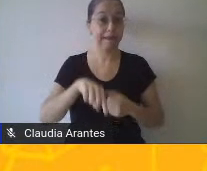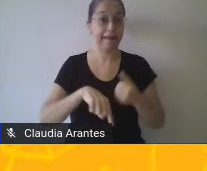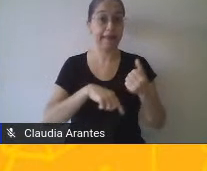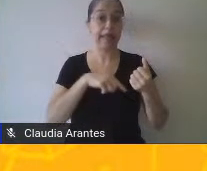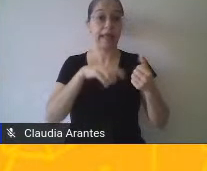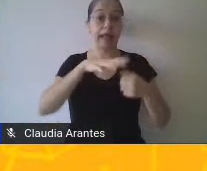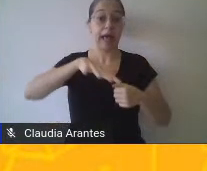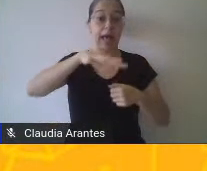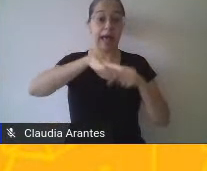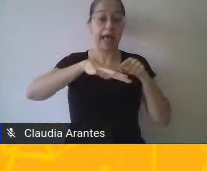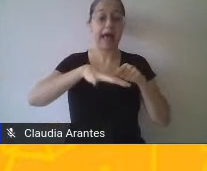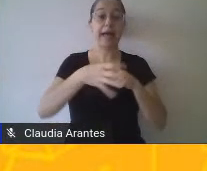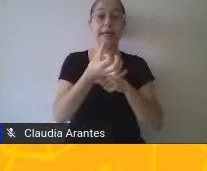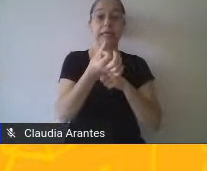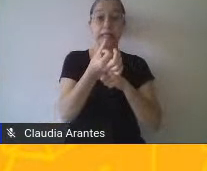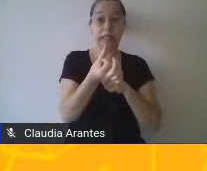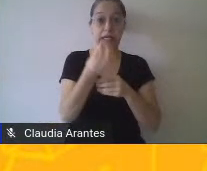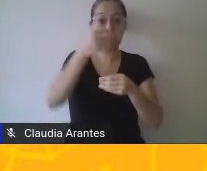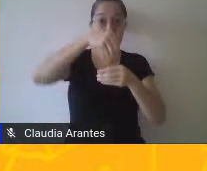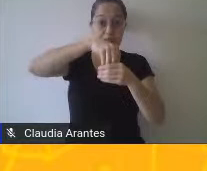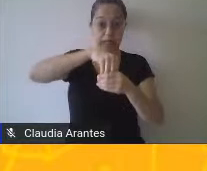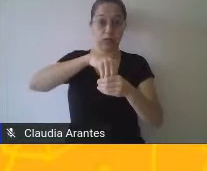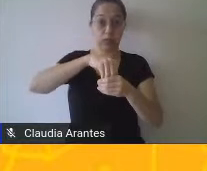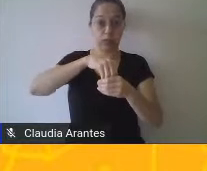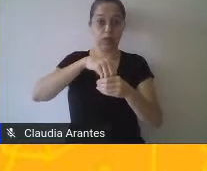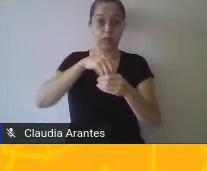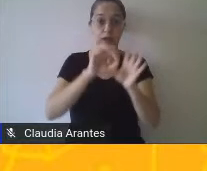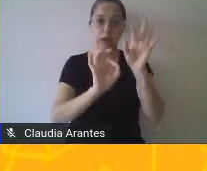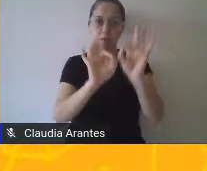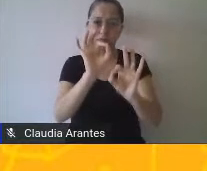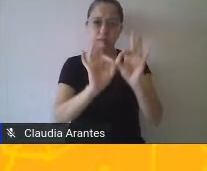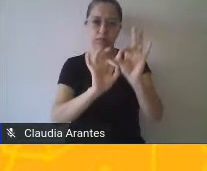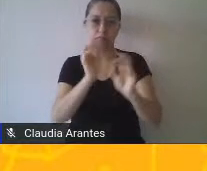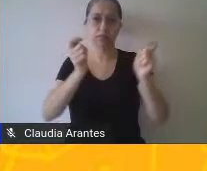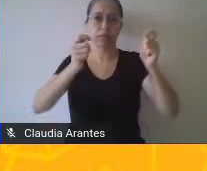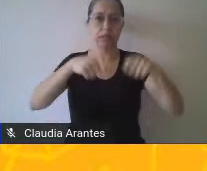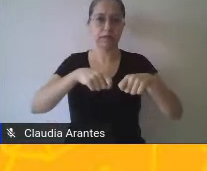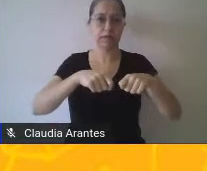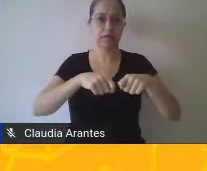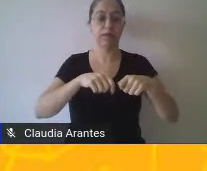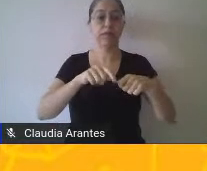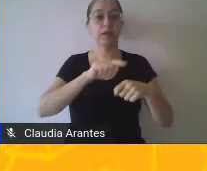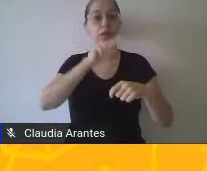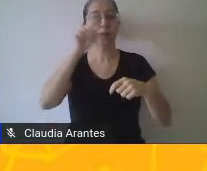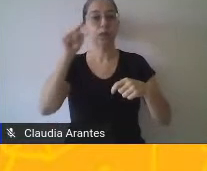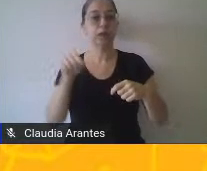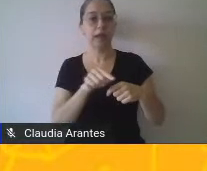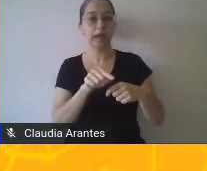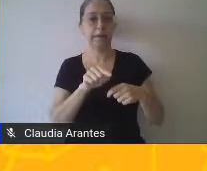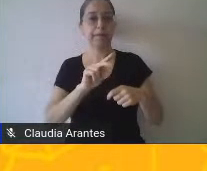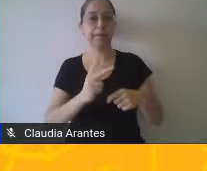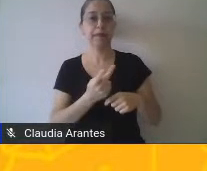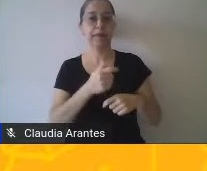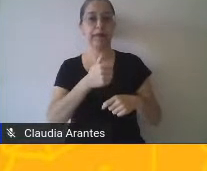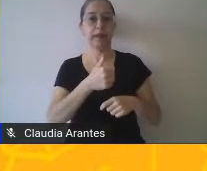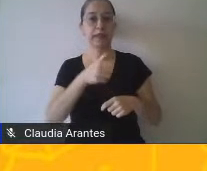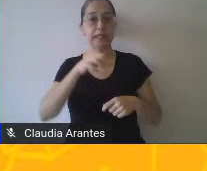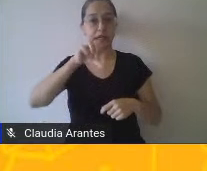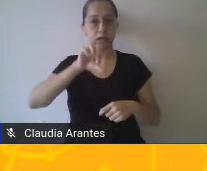matriz. Dentro da competência 6, tem a habilidade 19. Ela é voltada para